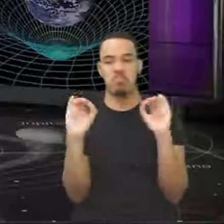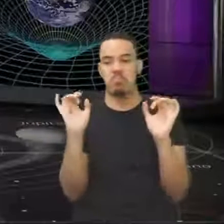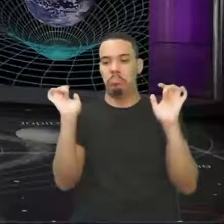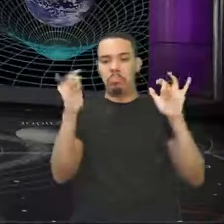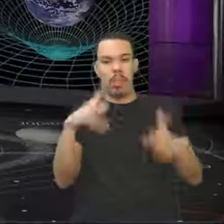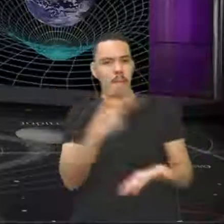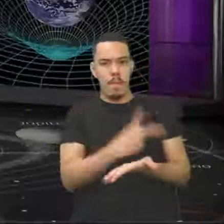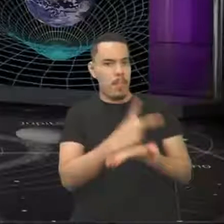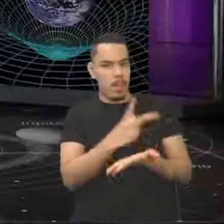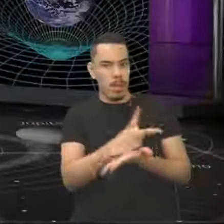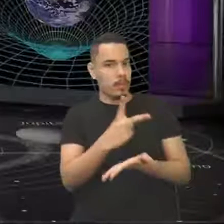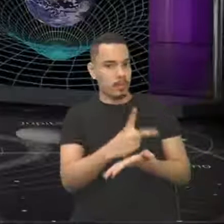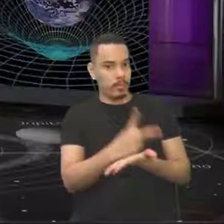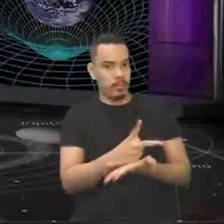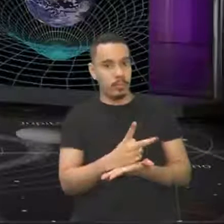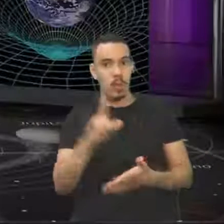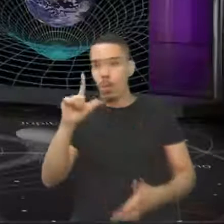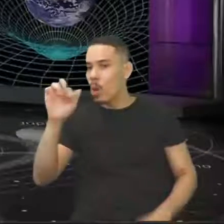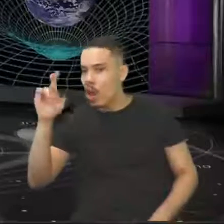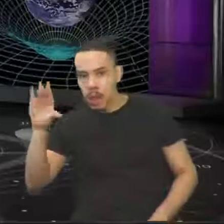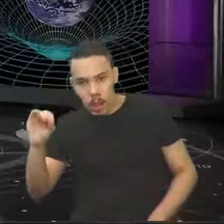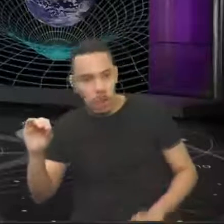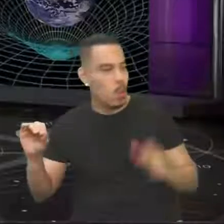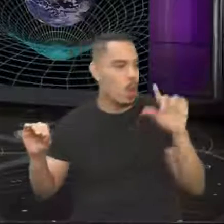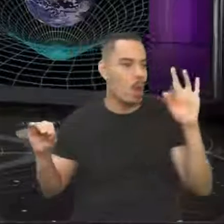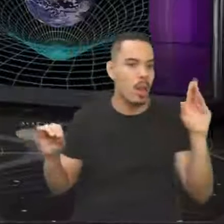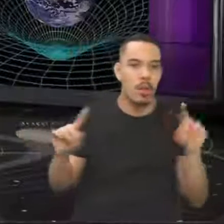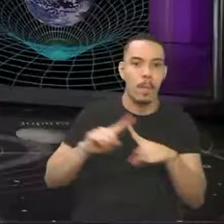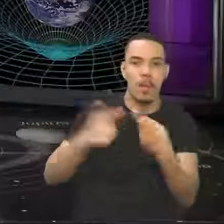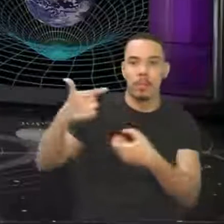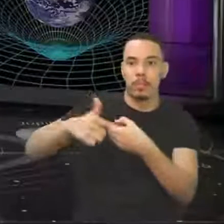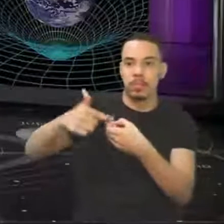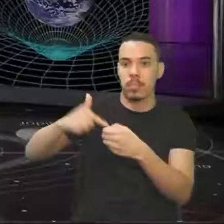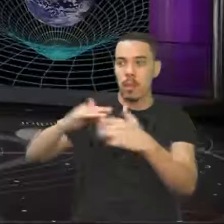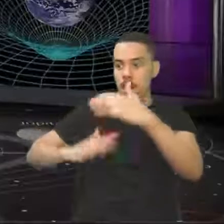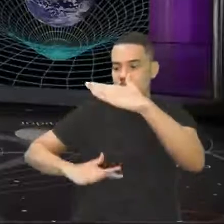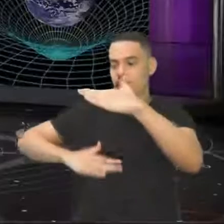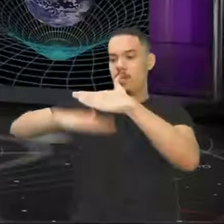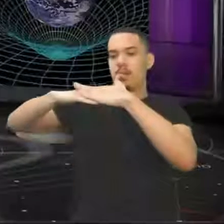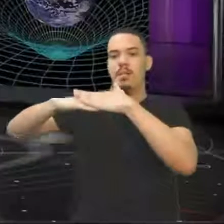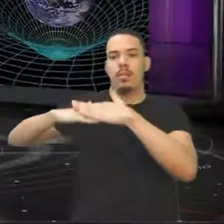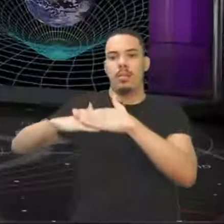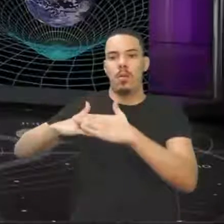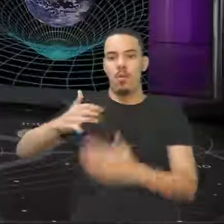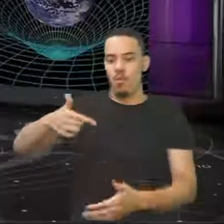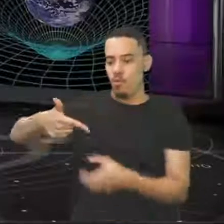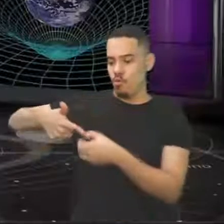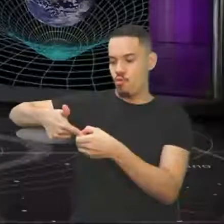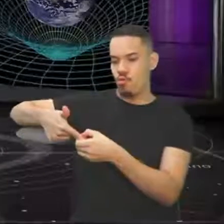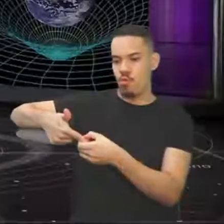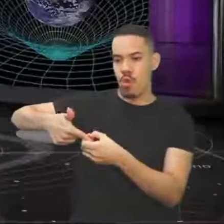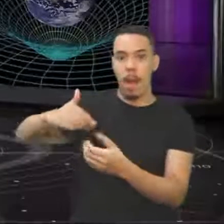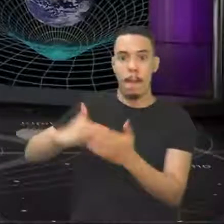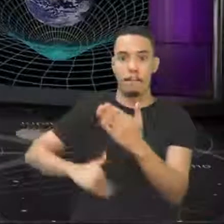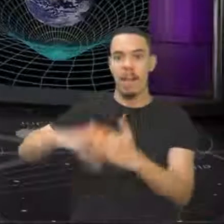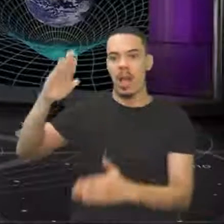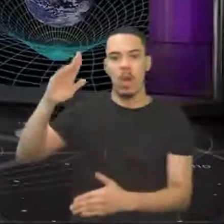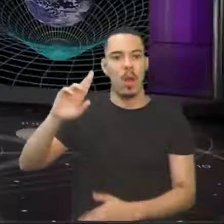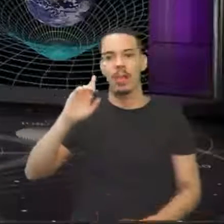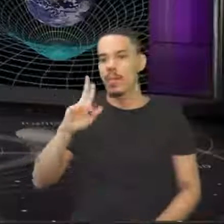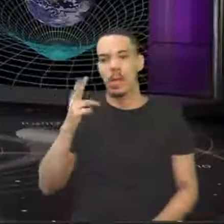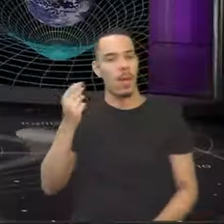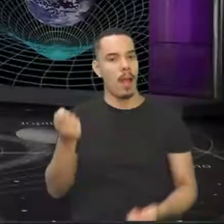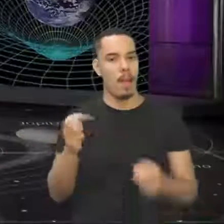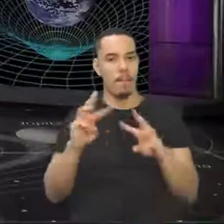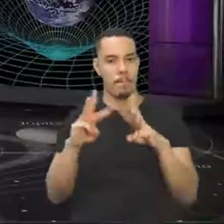seria a mesma. 1 litro é 1 litro. Só que 1 litro na bomba ocupa um espaço maior. E ela mede a quantidade em litro. Não em